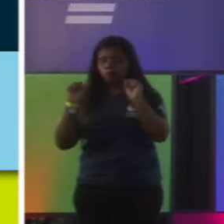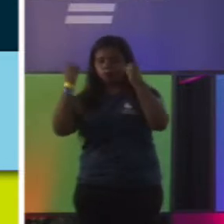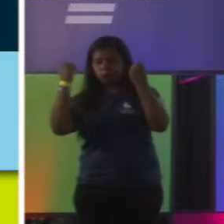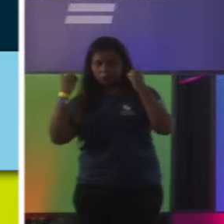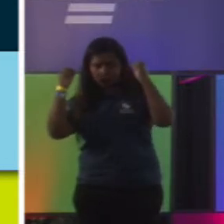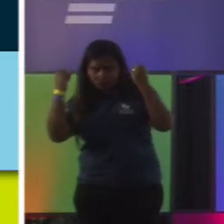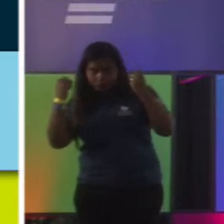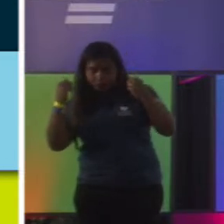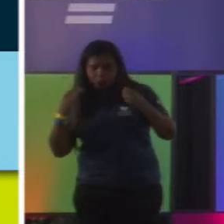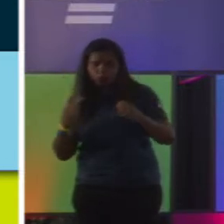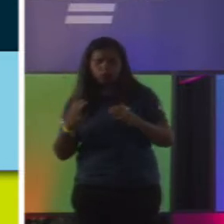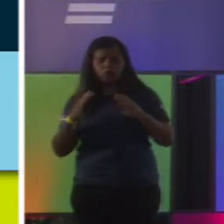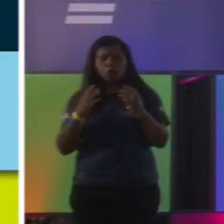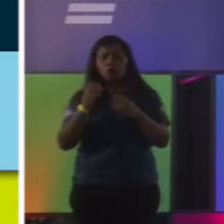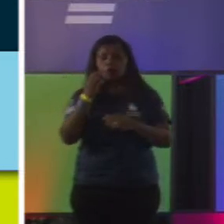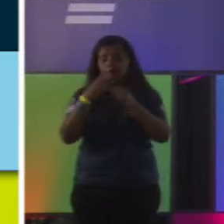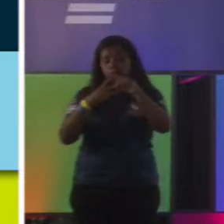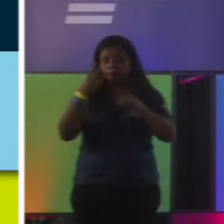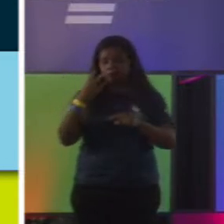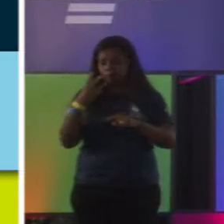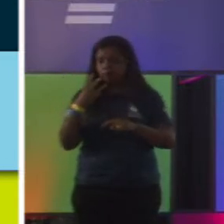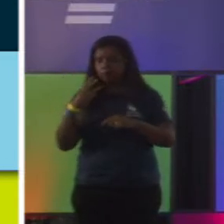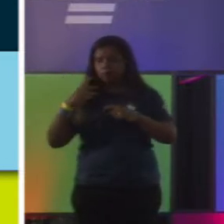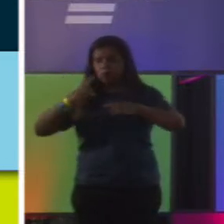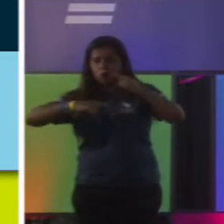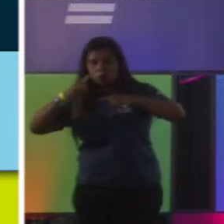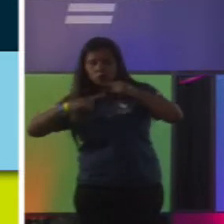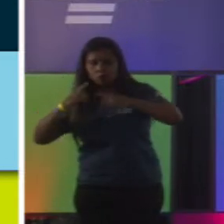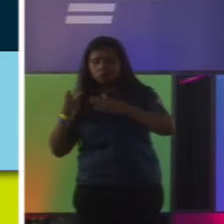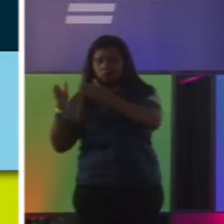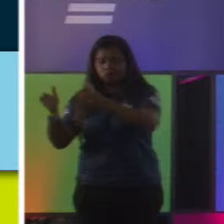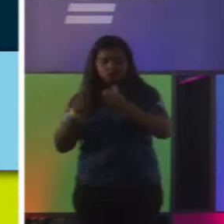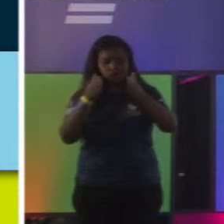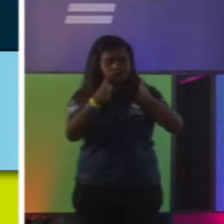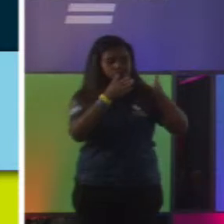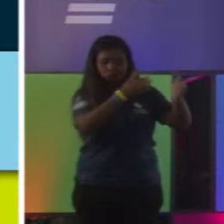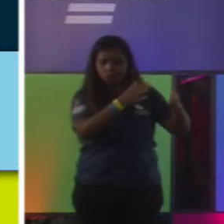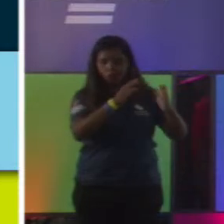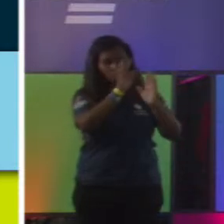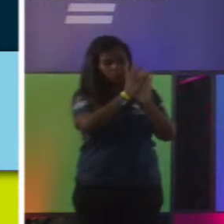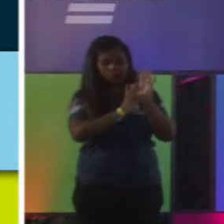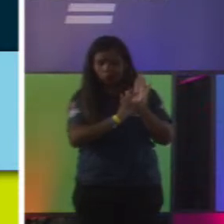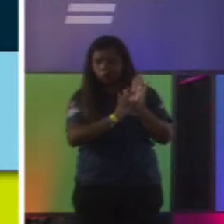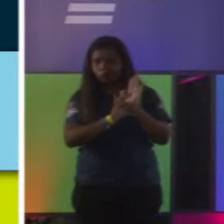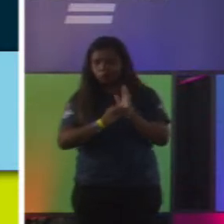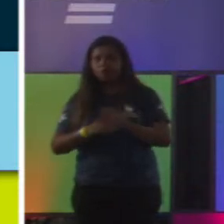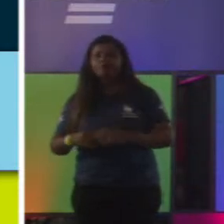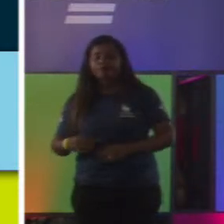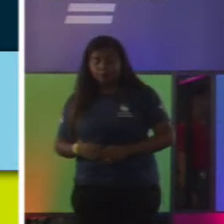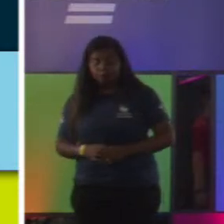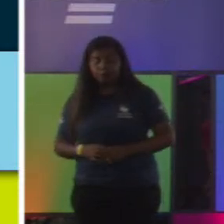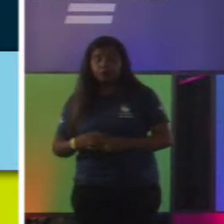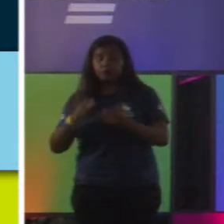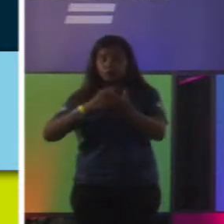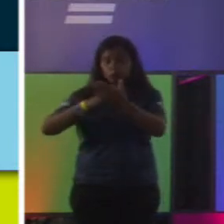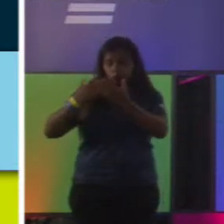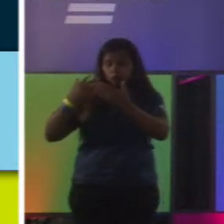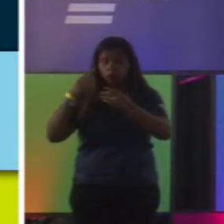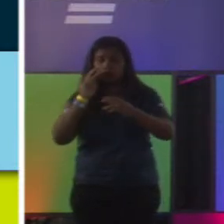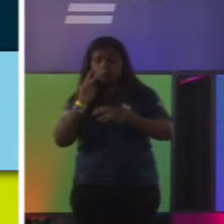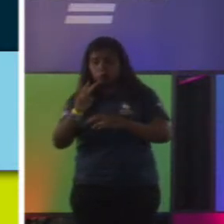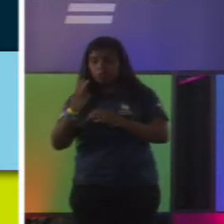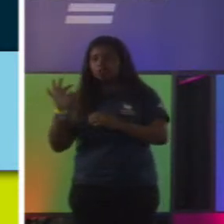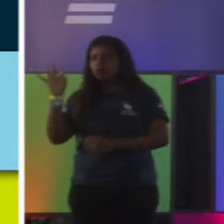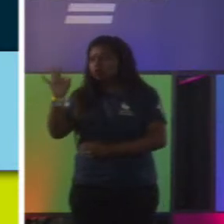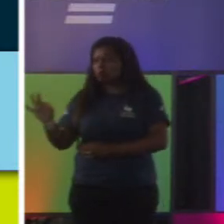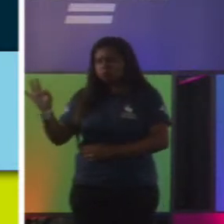trabalha com tripla confirmação, ou seja, um artigo vai para três pessoas tradutoras fazerem. E tem outro ponto muito legal, se você não é do meio